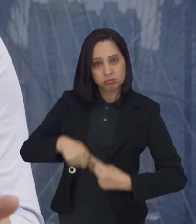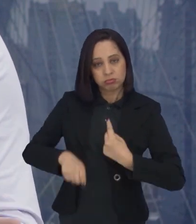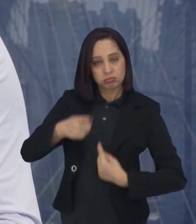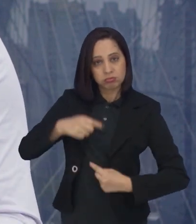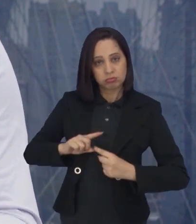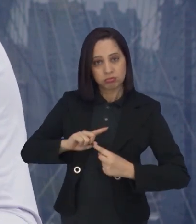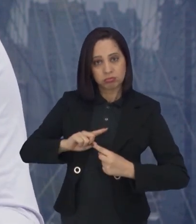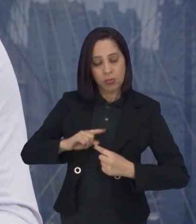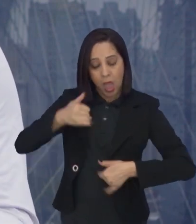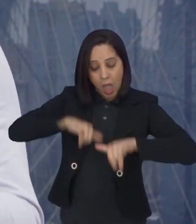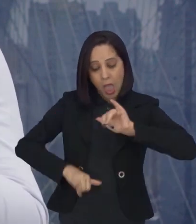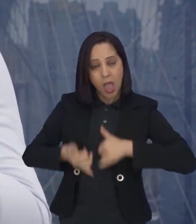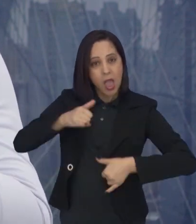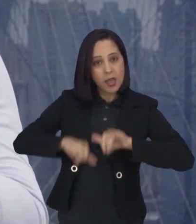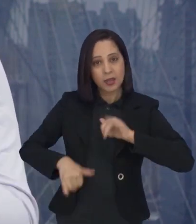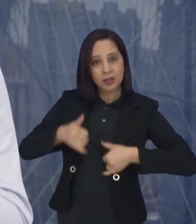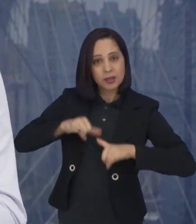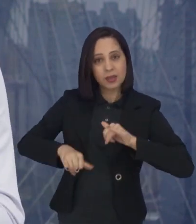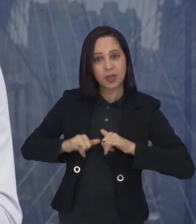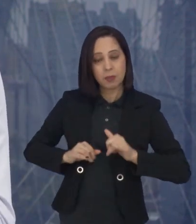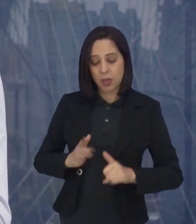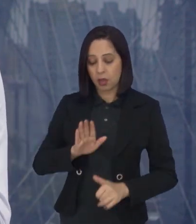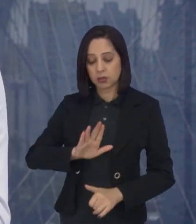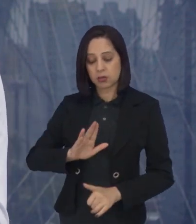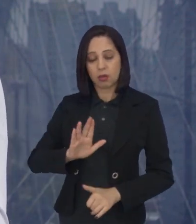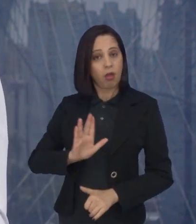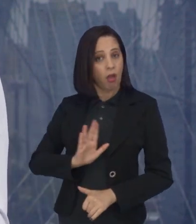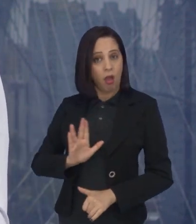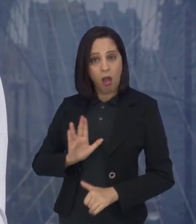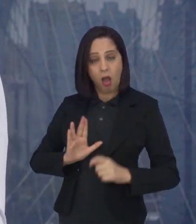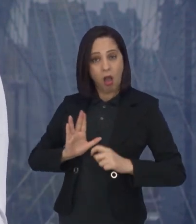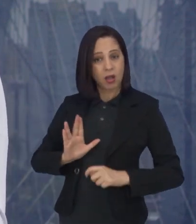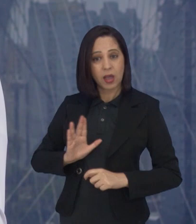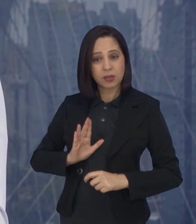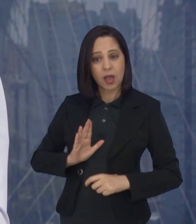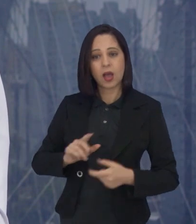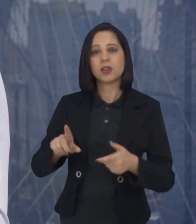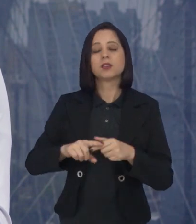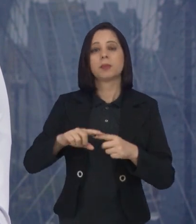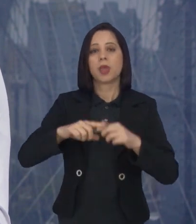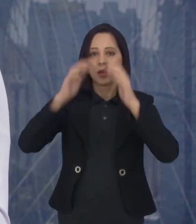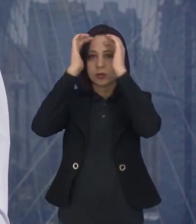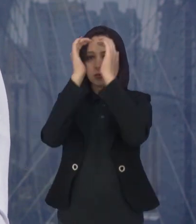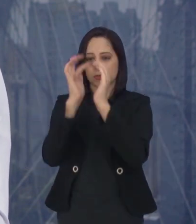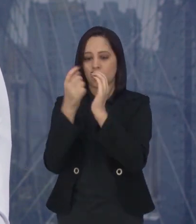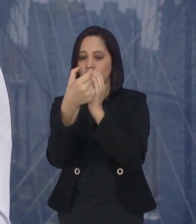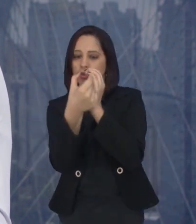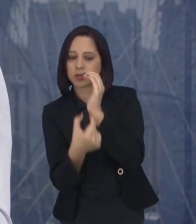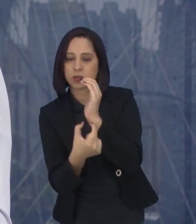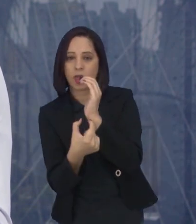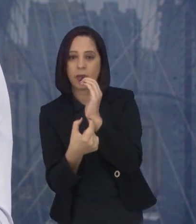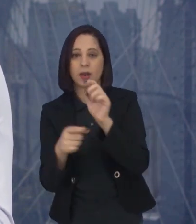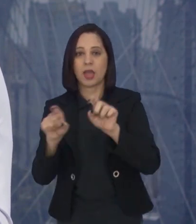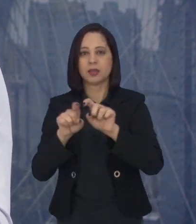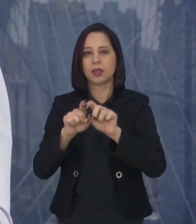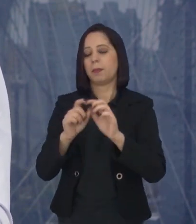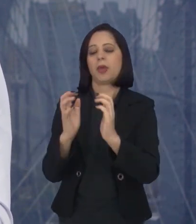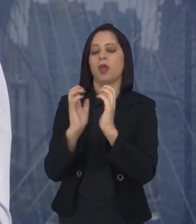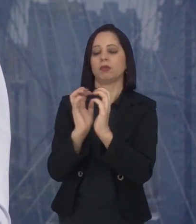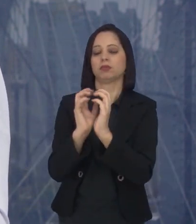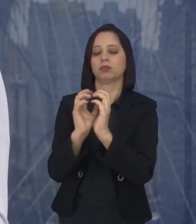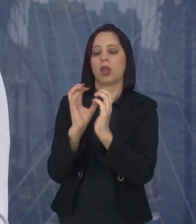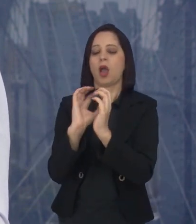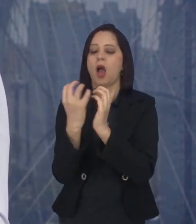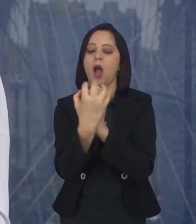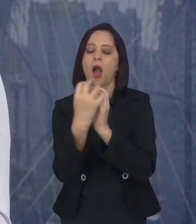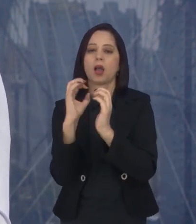tem da planta cannabis ativa. O meu corpo, eu tenho cannabis em sistema nervoso central, eu tenho receptores de cannabis em sistema nervoso perifério,